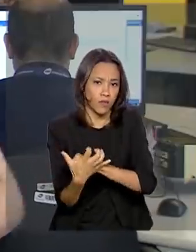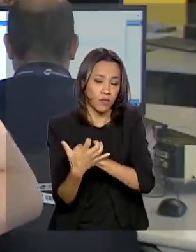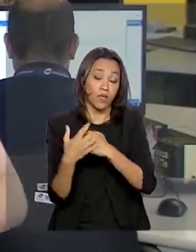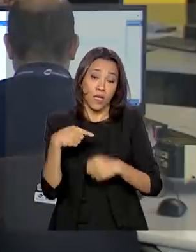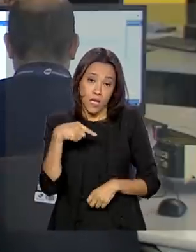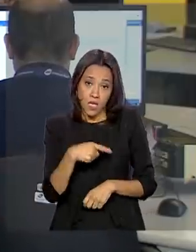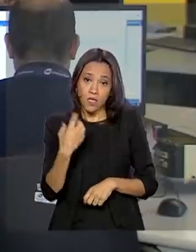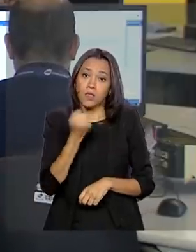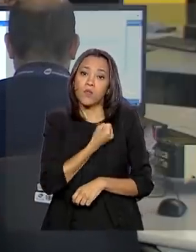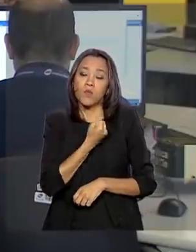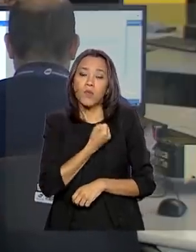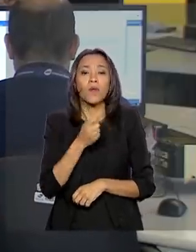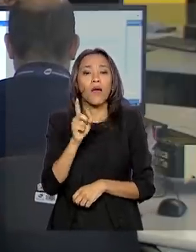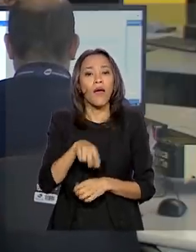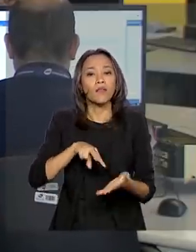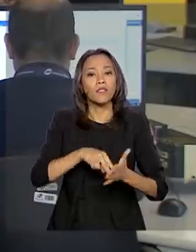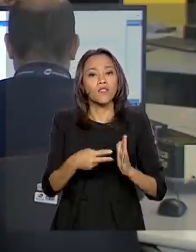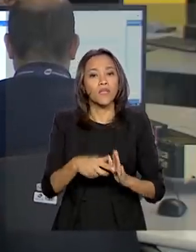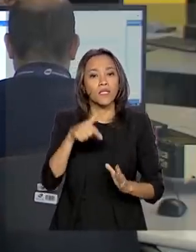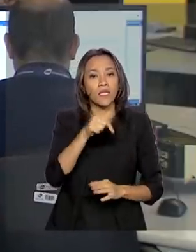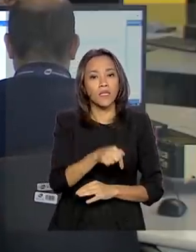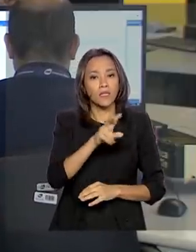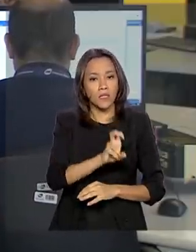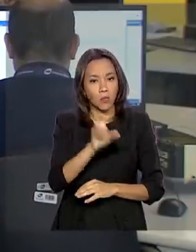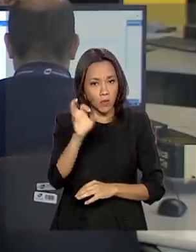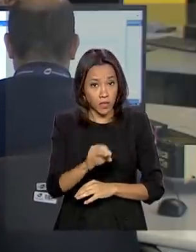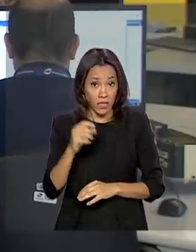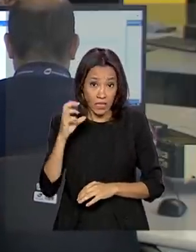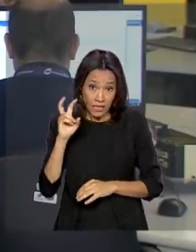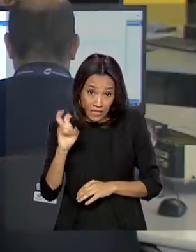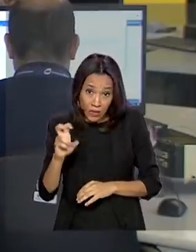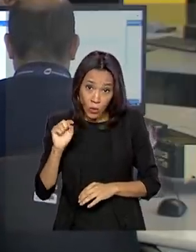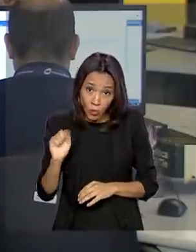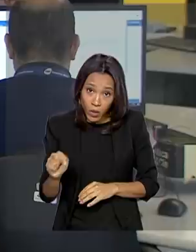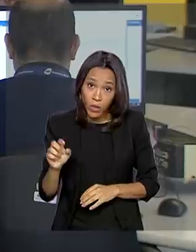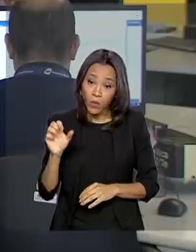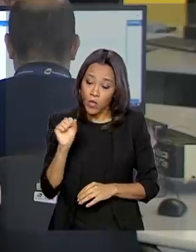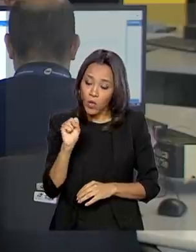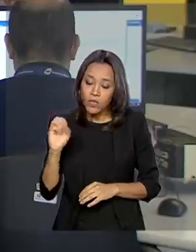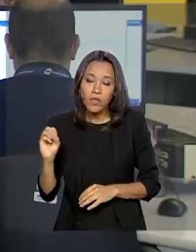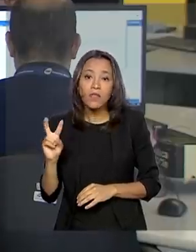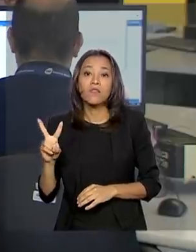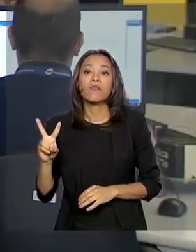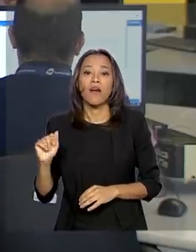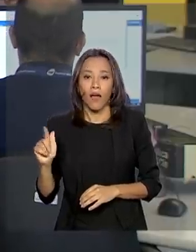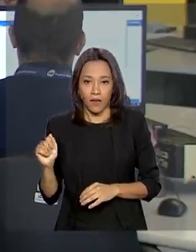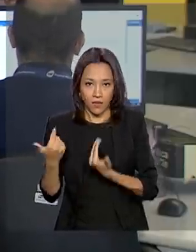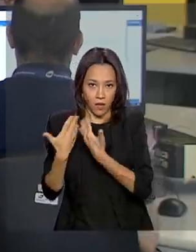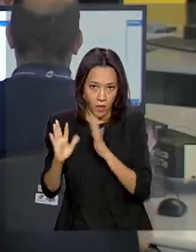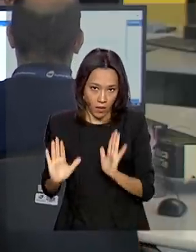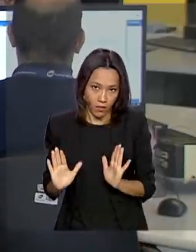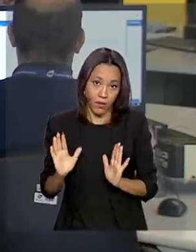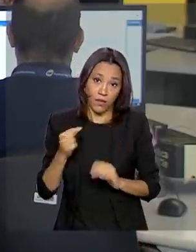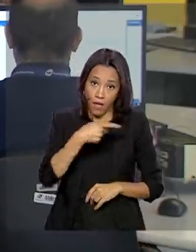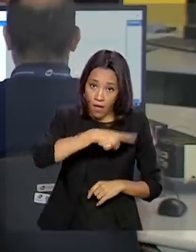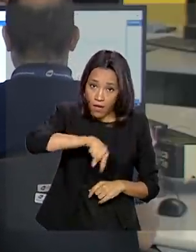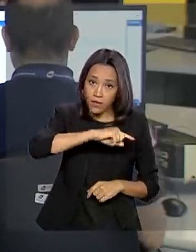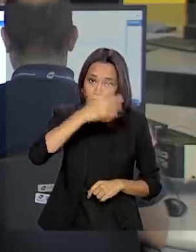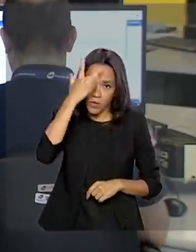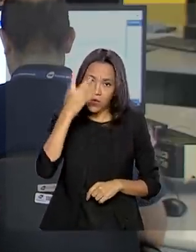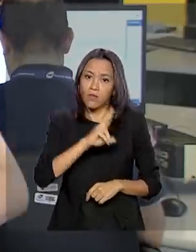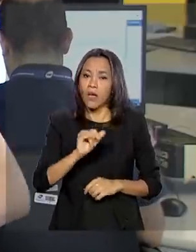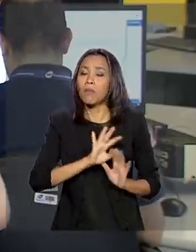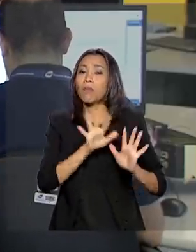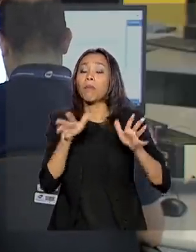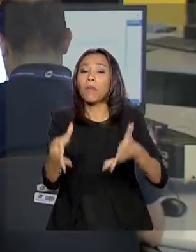equivale a 75% das 5.811 vagas abertas. Esses profissionais vão participar do programa Mais